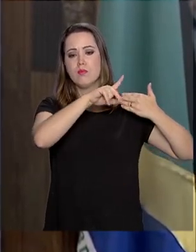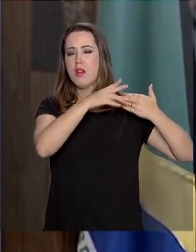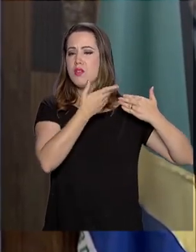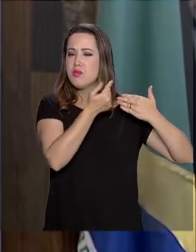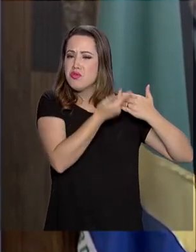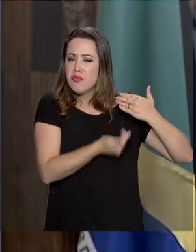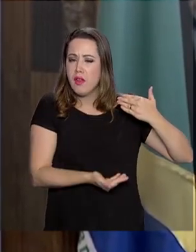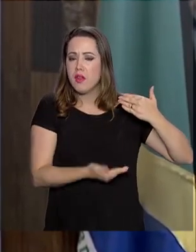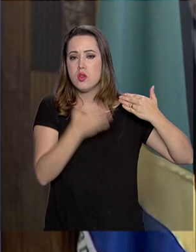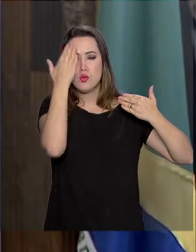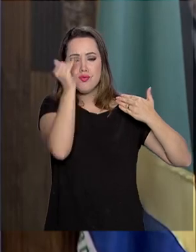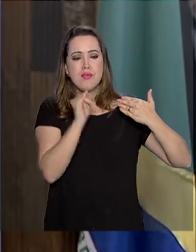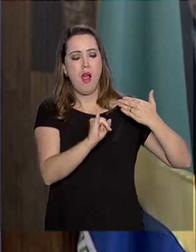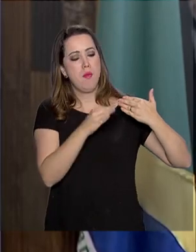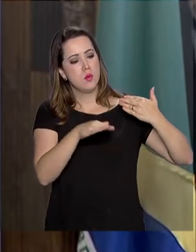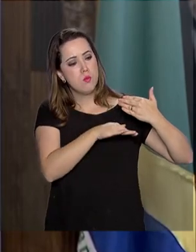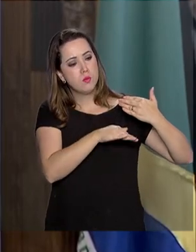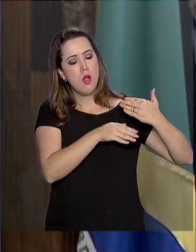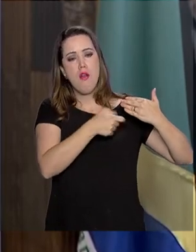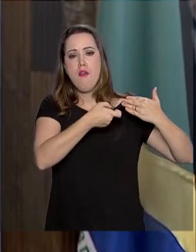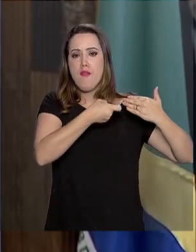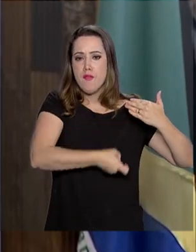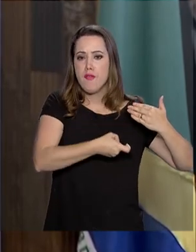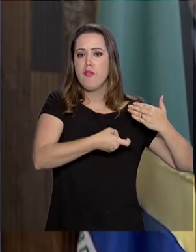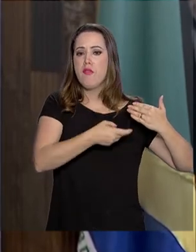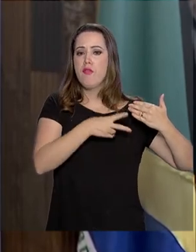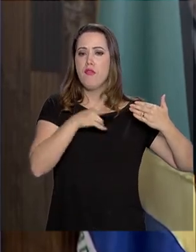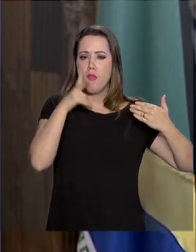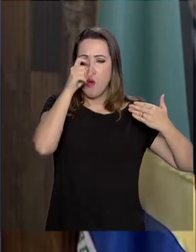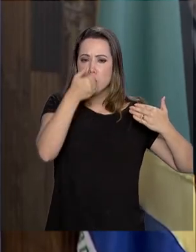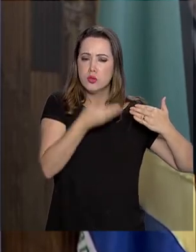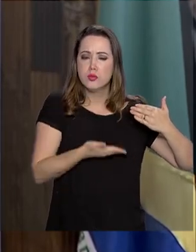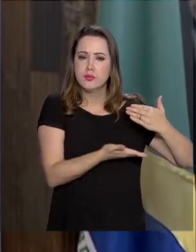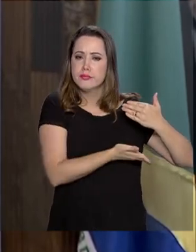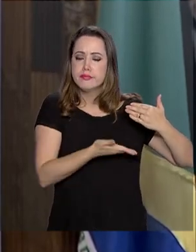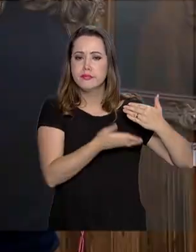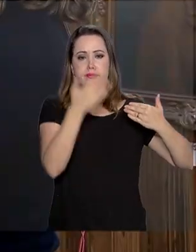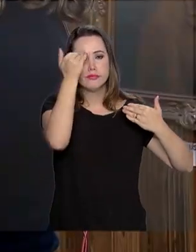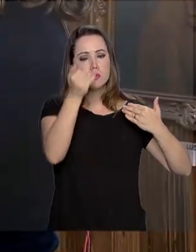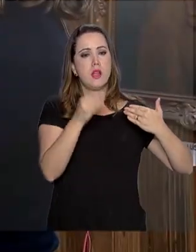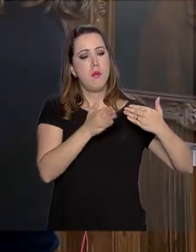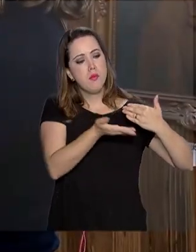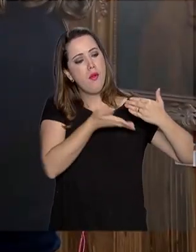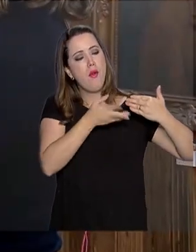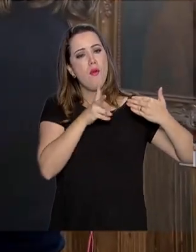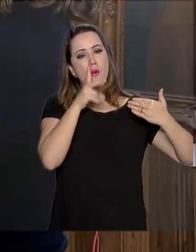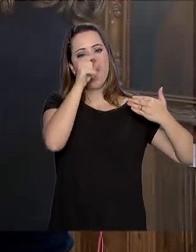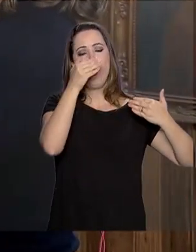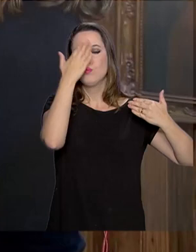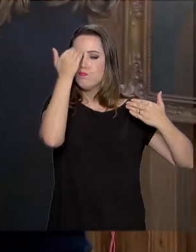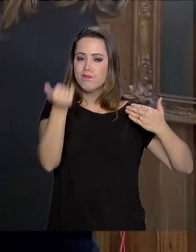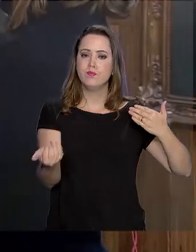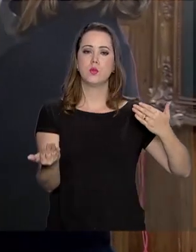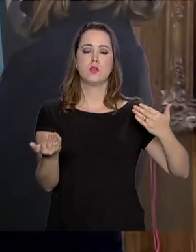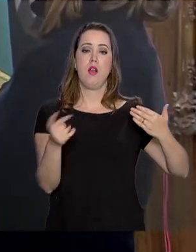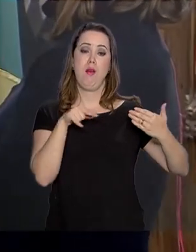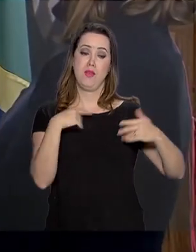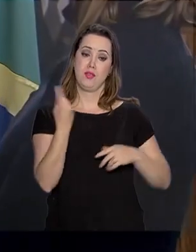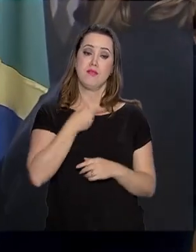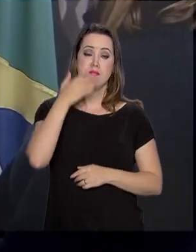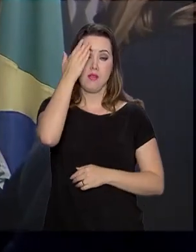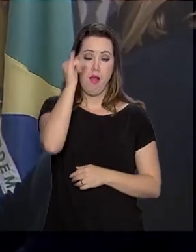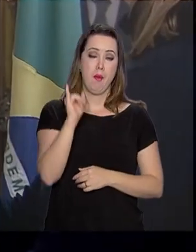sujeito a movimentações por baixo do barramento. Isso torna ela um pouco mais perigosa. A gente sabe que isso vai ter um certo impacto